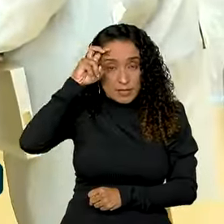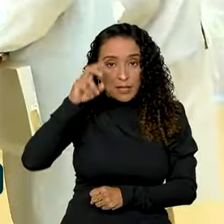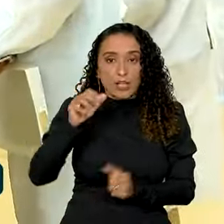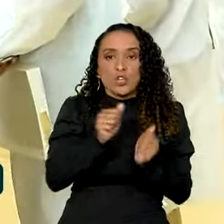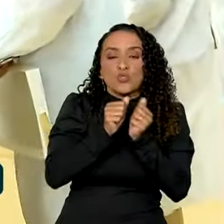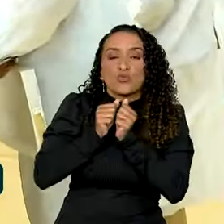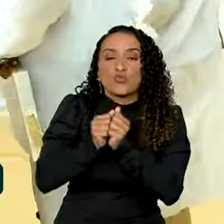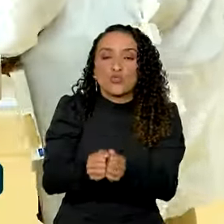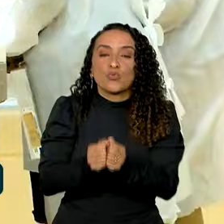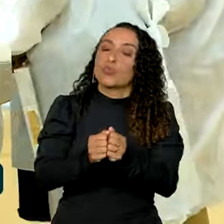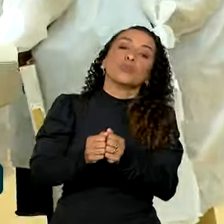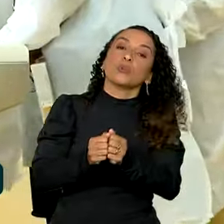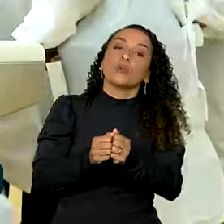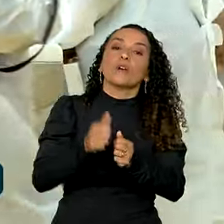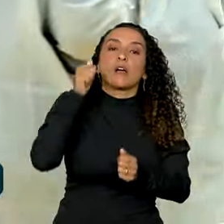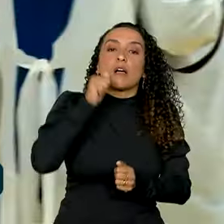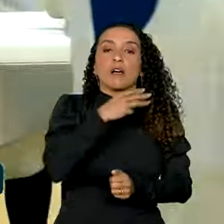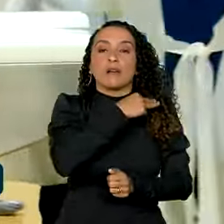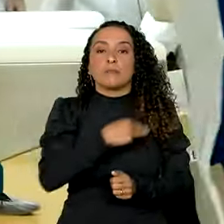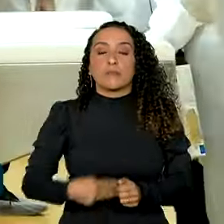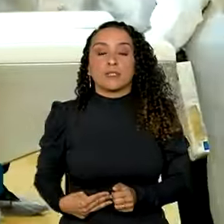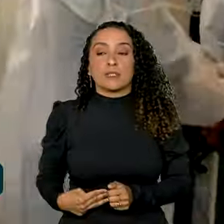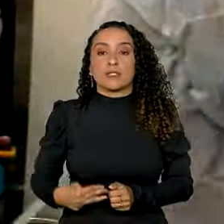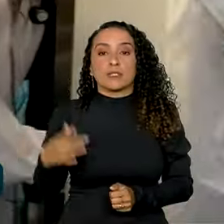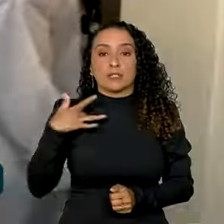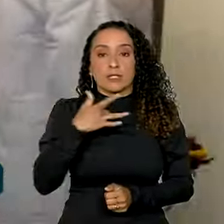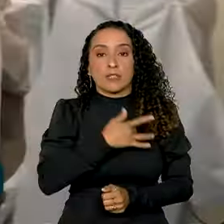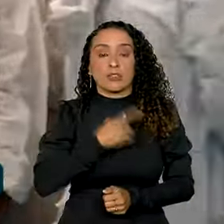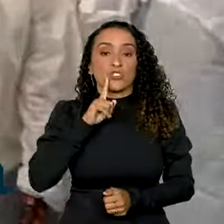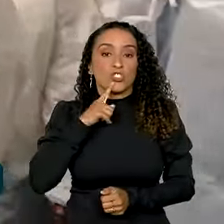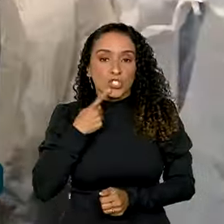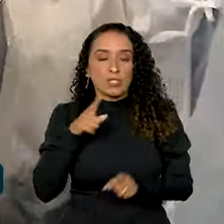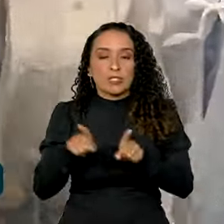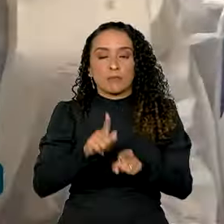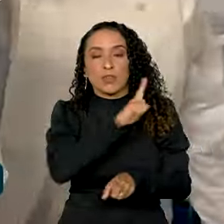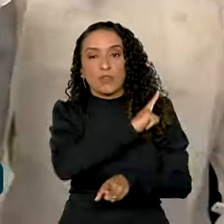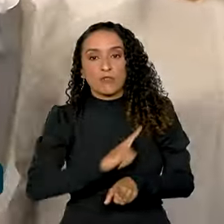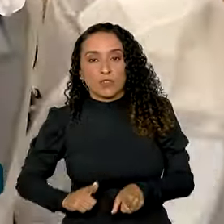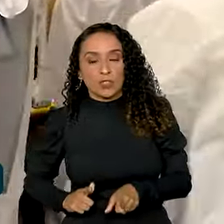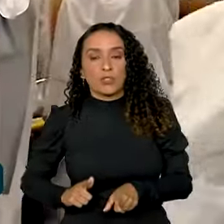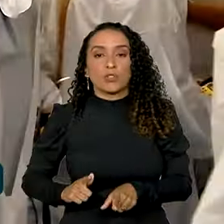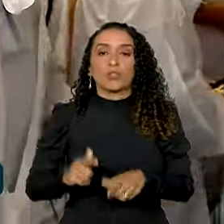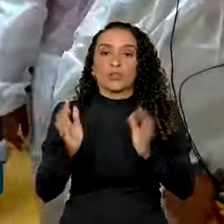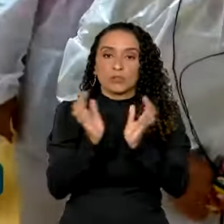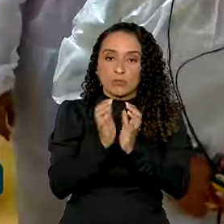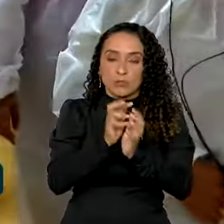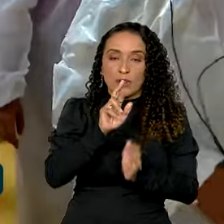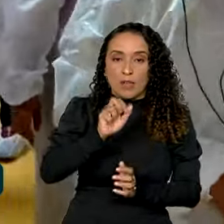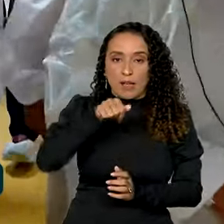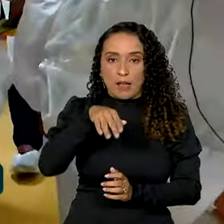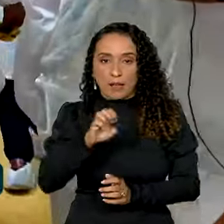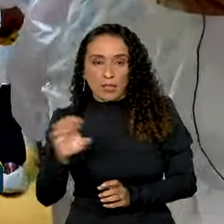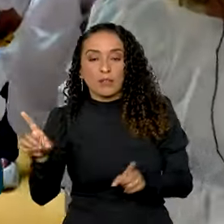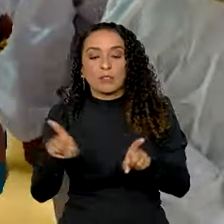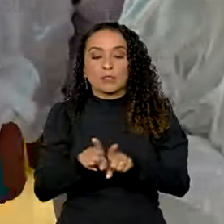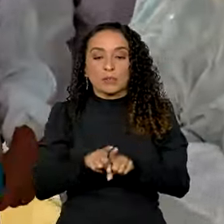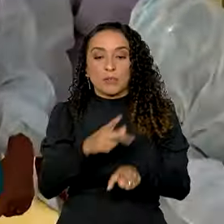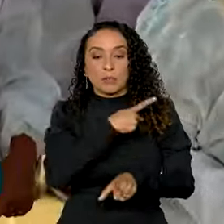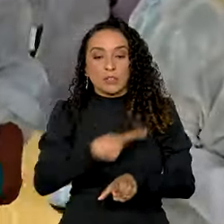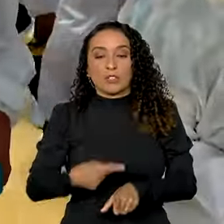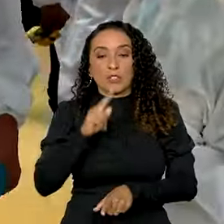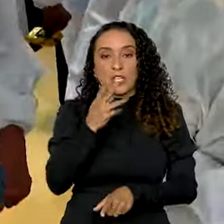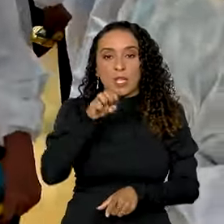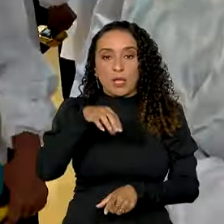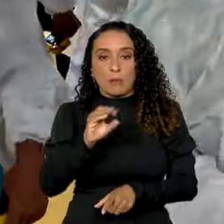acompanhado da ministra da Saúde, Nízia Trindade, da governadora de Pernambuco, Raquel Lira, e da presidente da Hemobras,